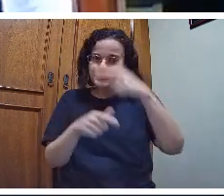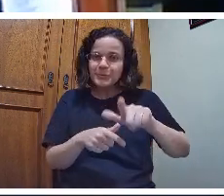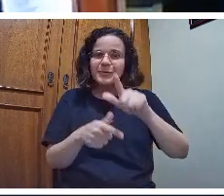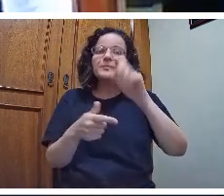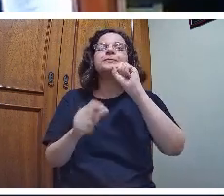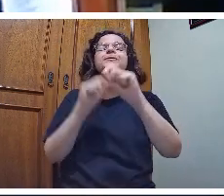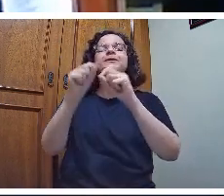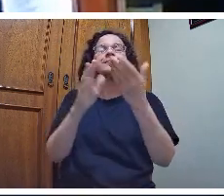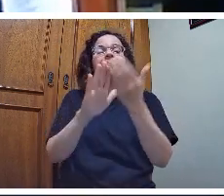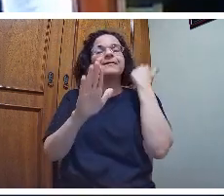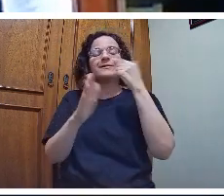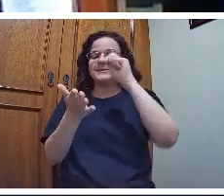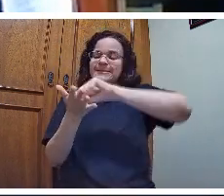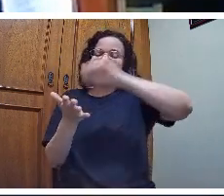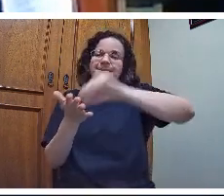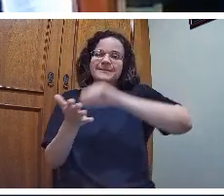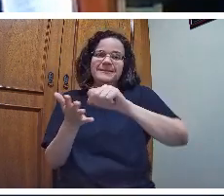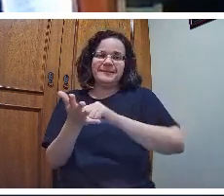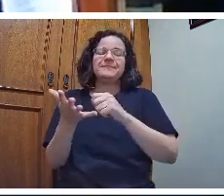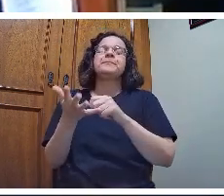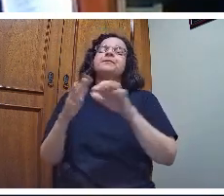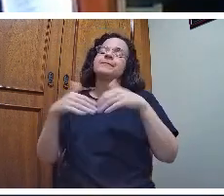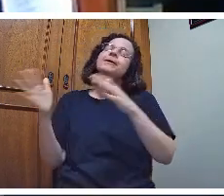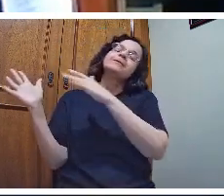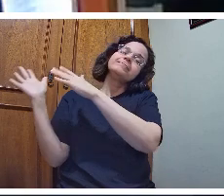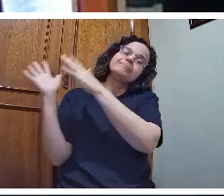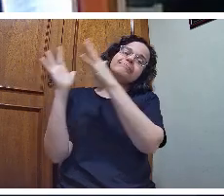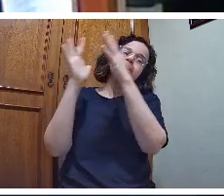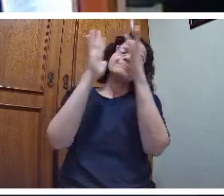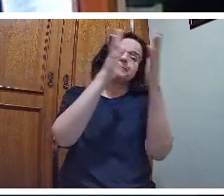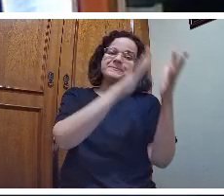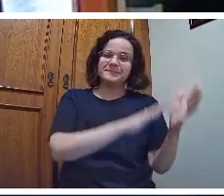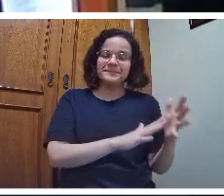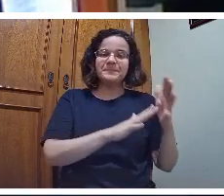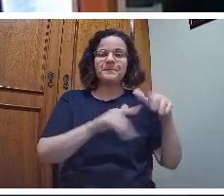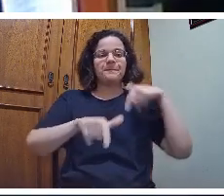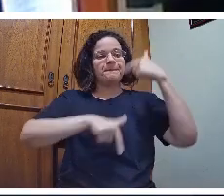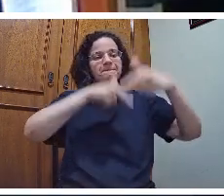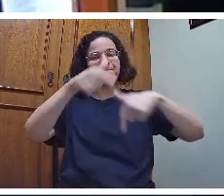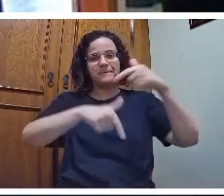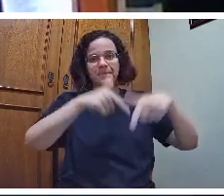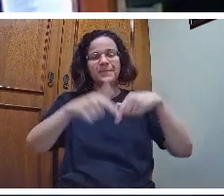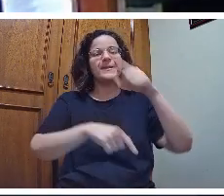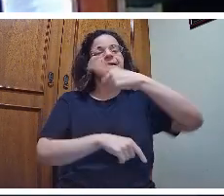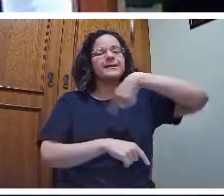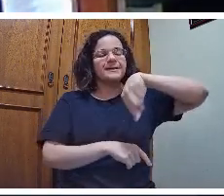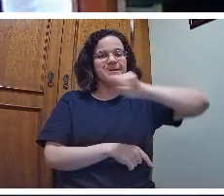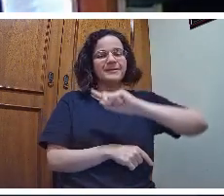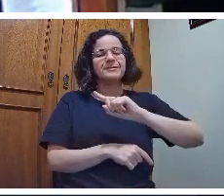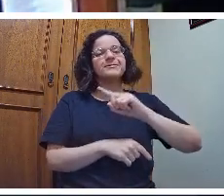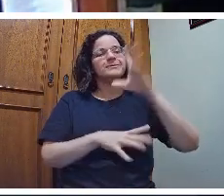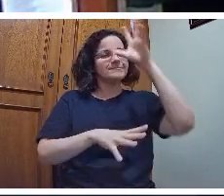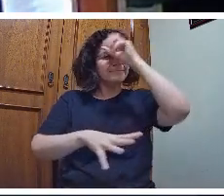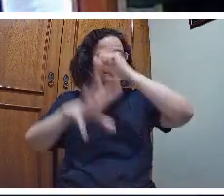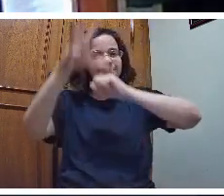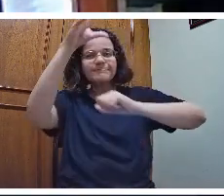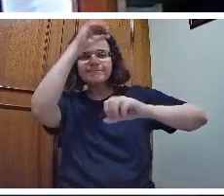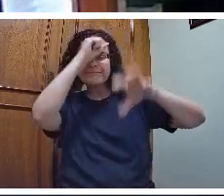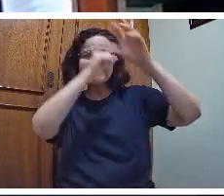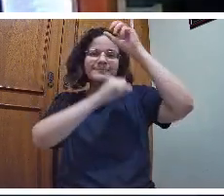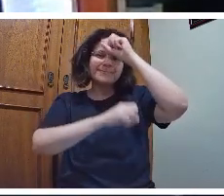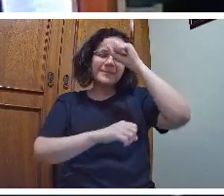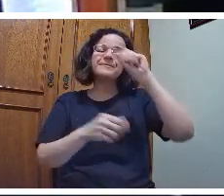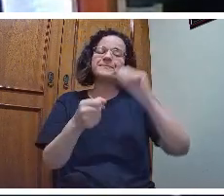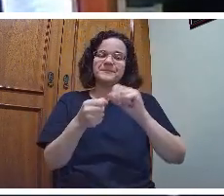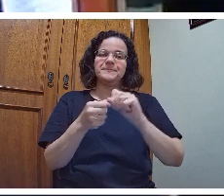dos rascunhos feitos à mão. Mas é a trajetória do trabalho que a gente vai aprendendo